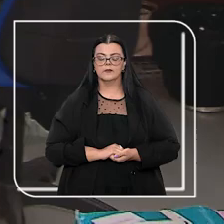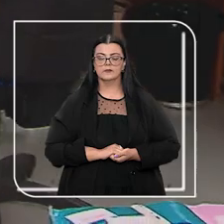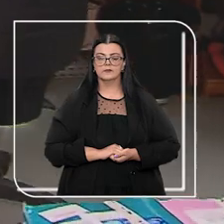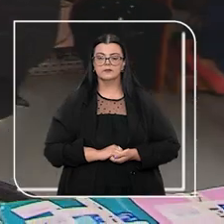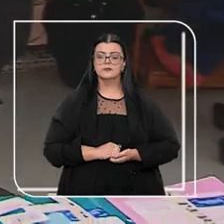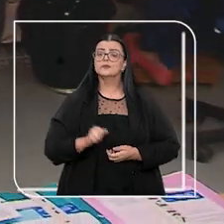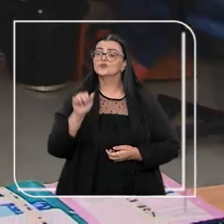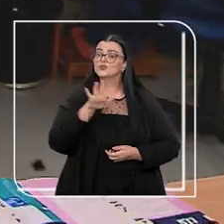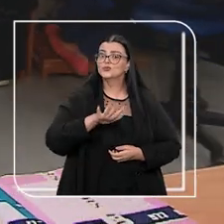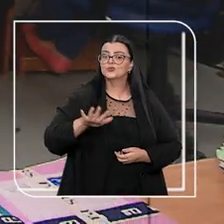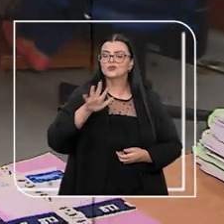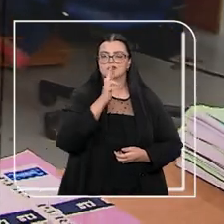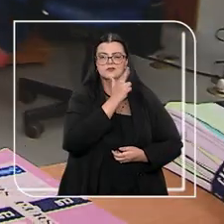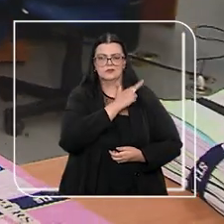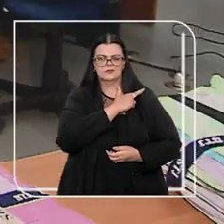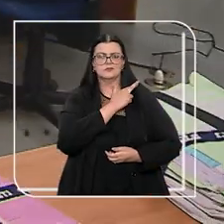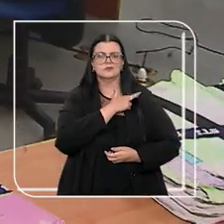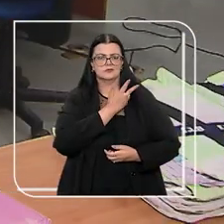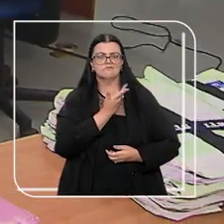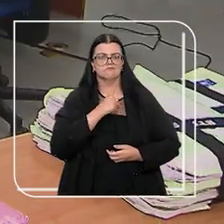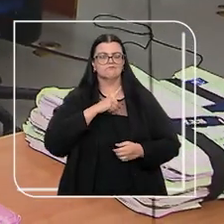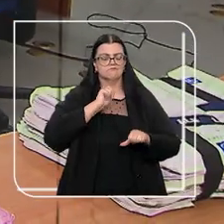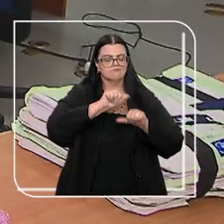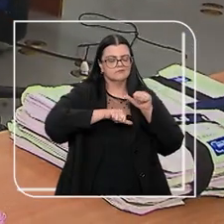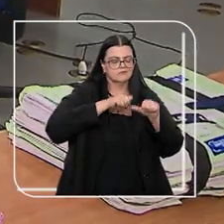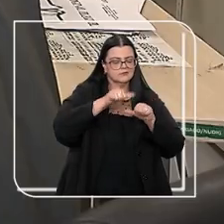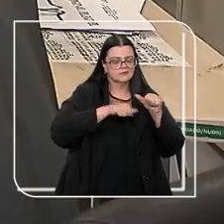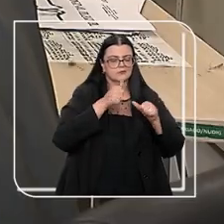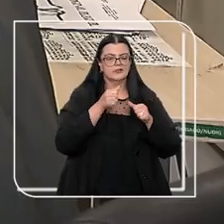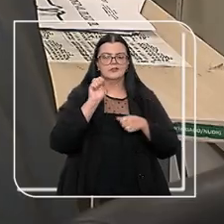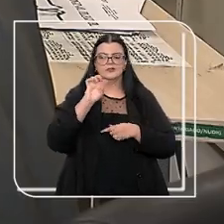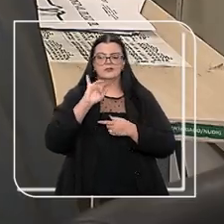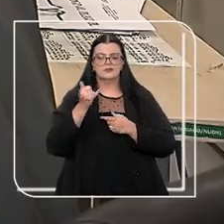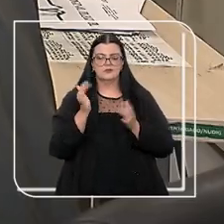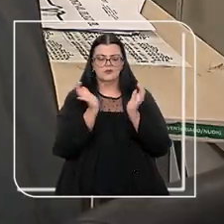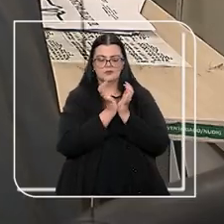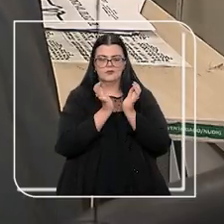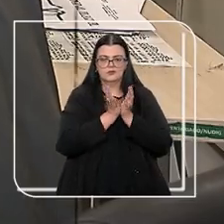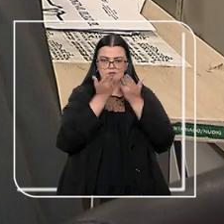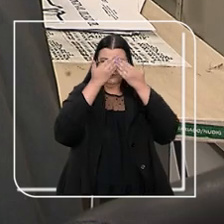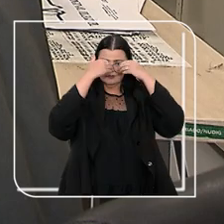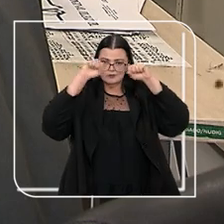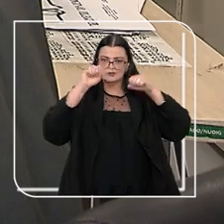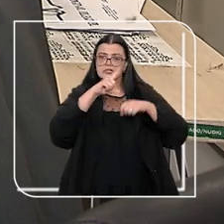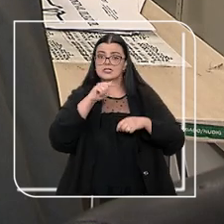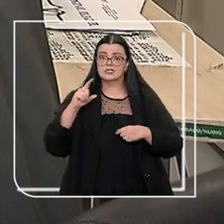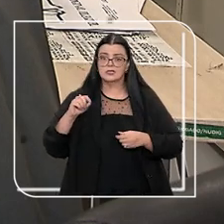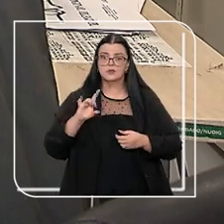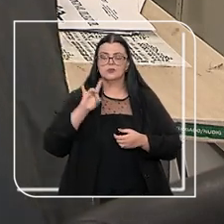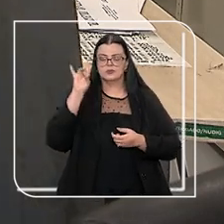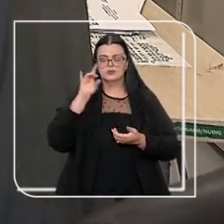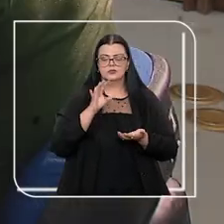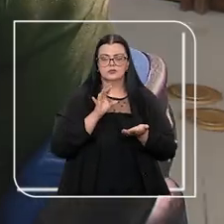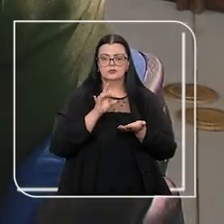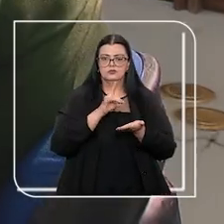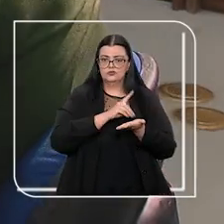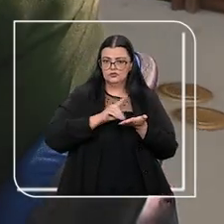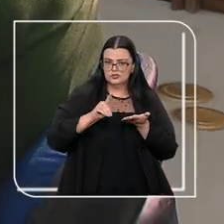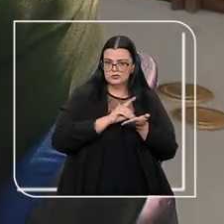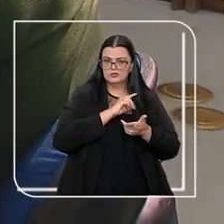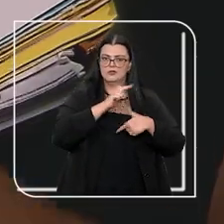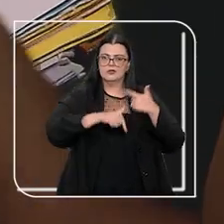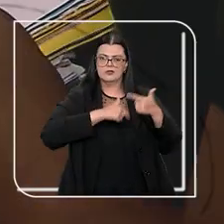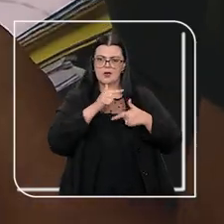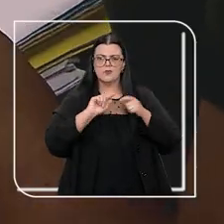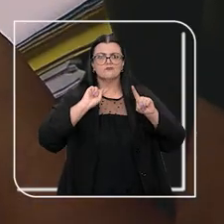Eles foram responsáveis por transformar o STJ numa corte 100% digital. Um trabalho